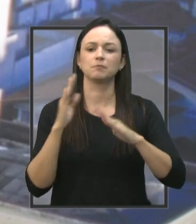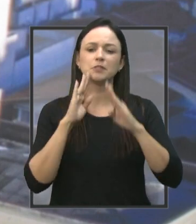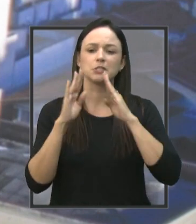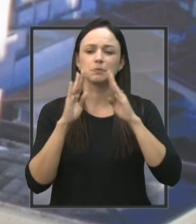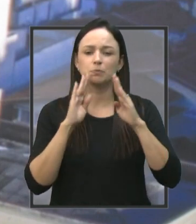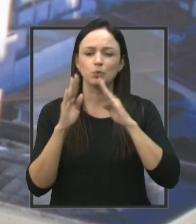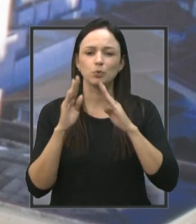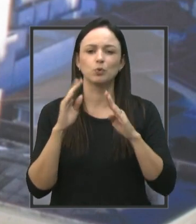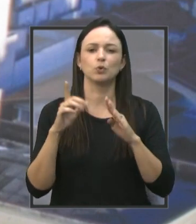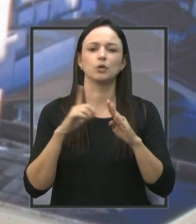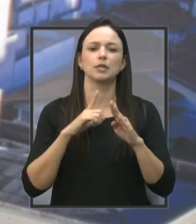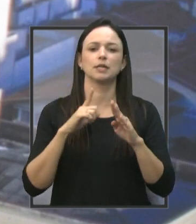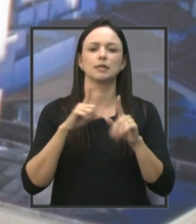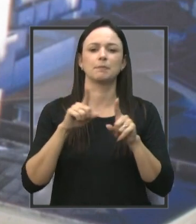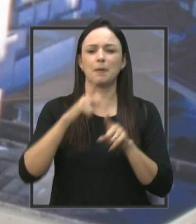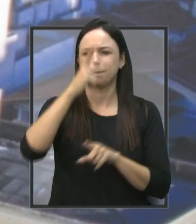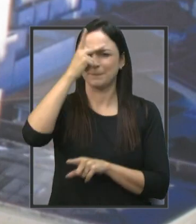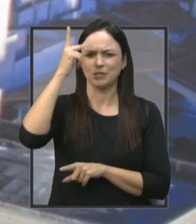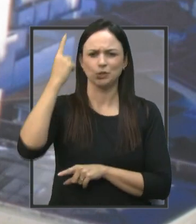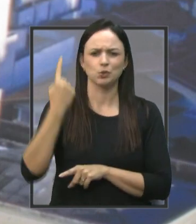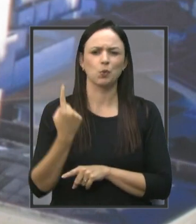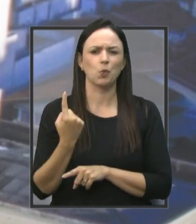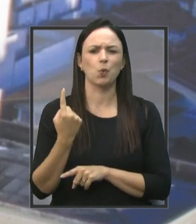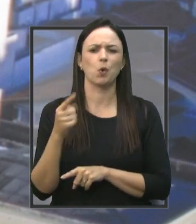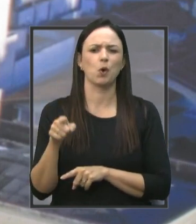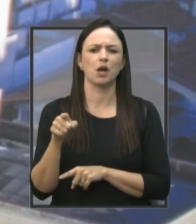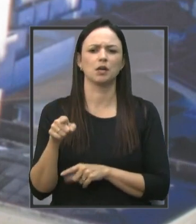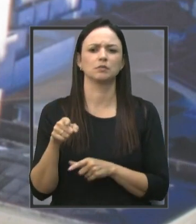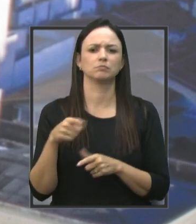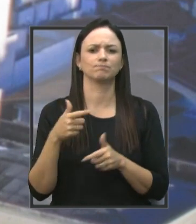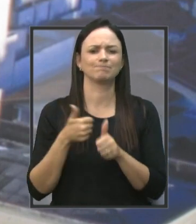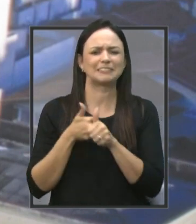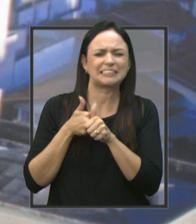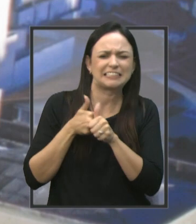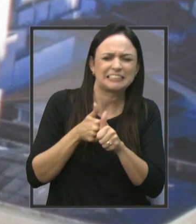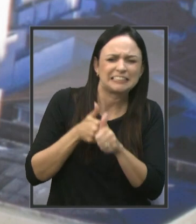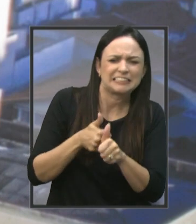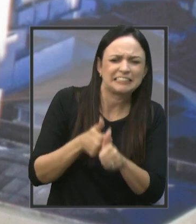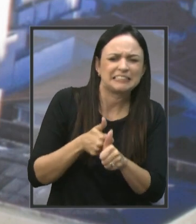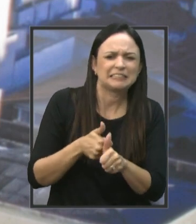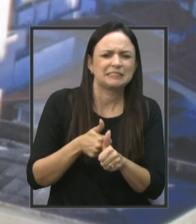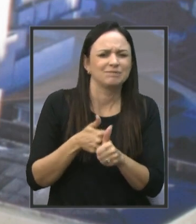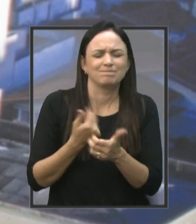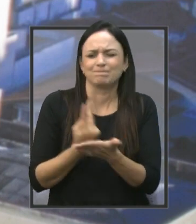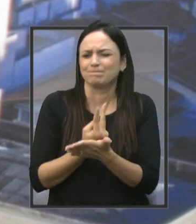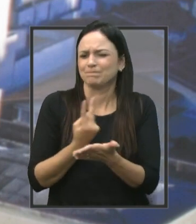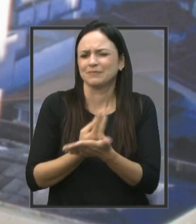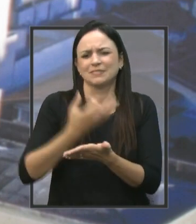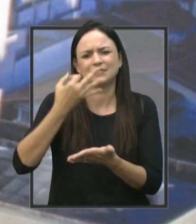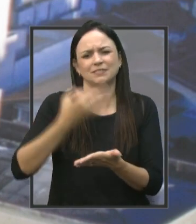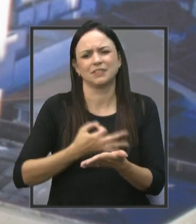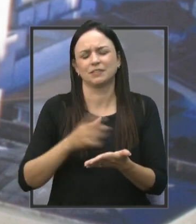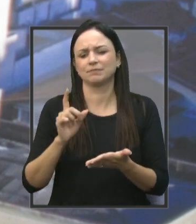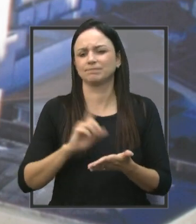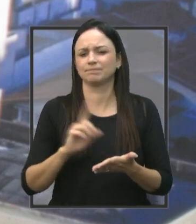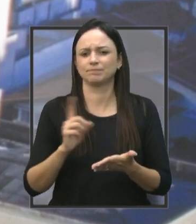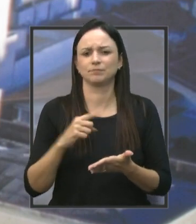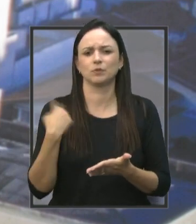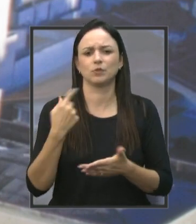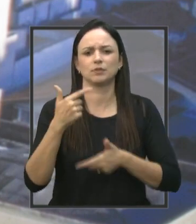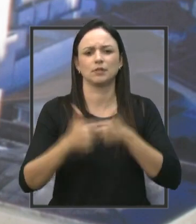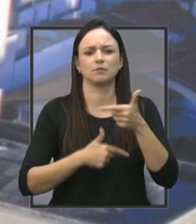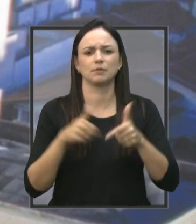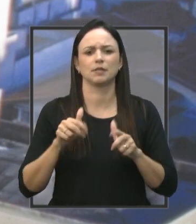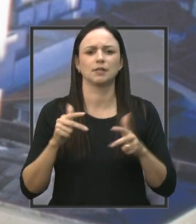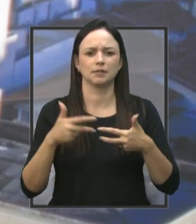que também está perseguindo inadequadamente, injuriosamente, o nosso trabalho